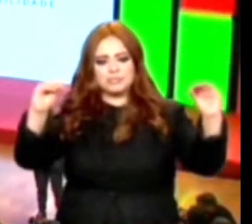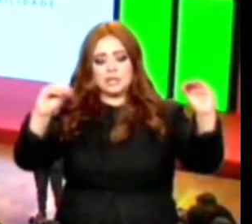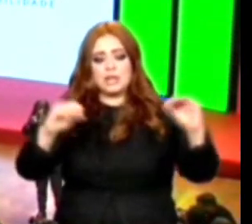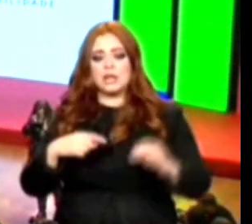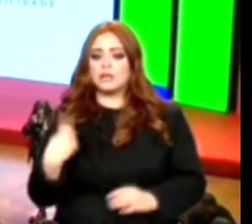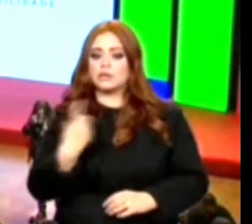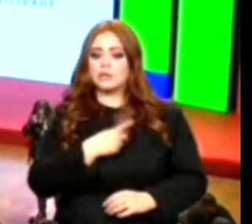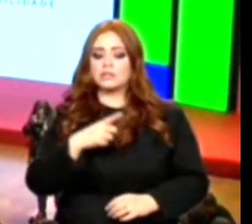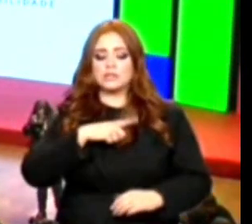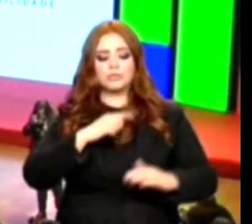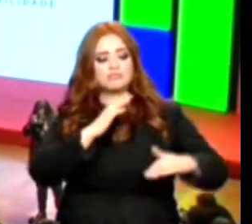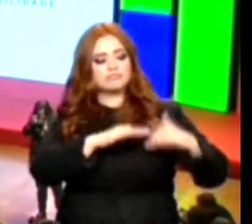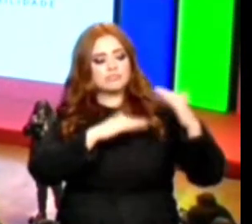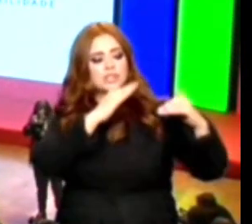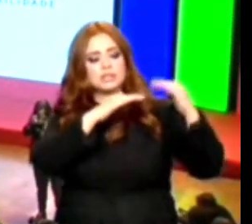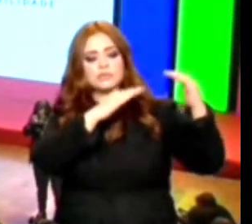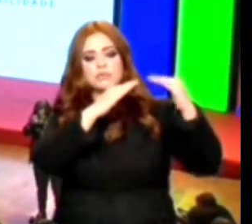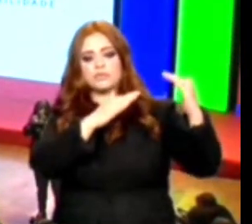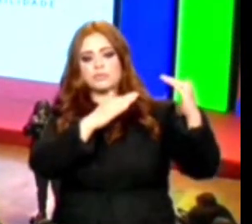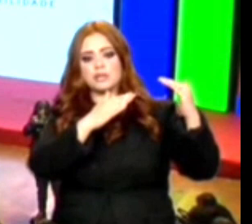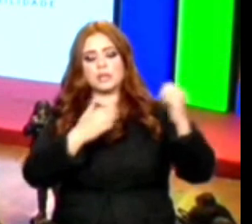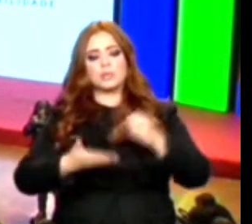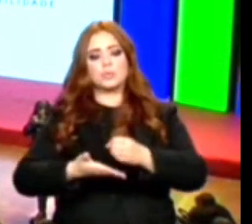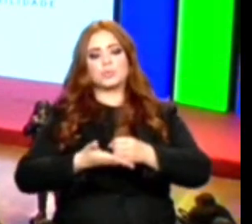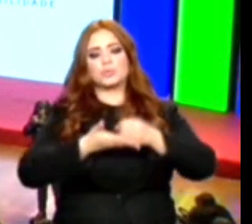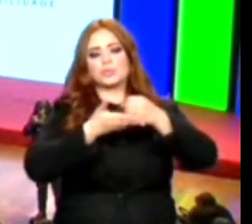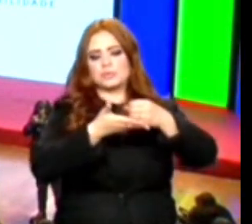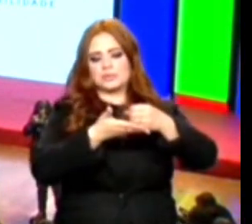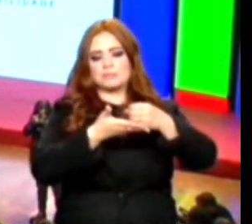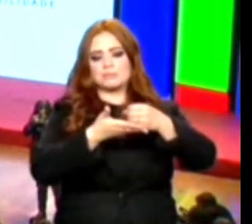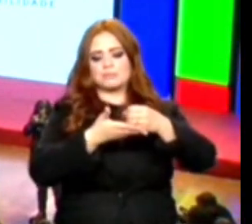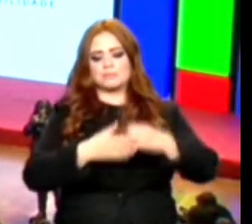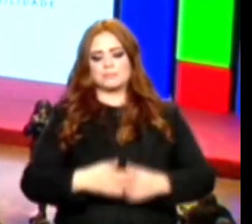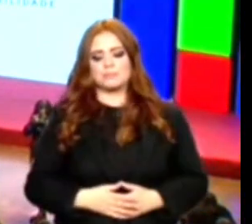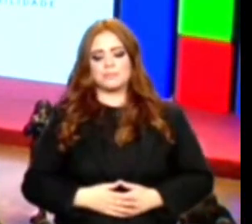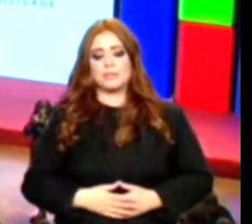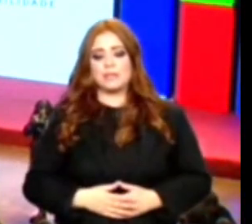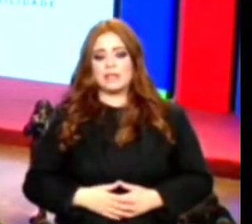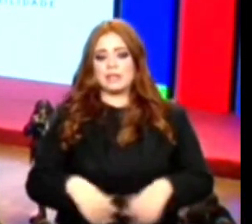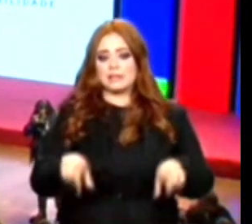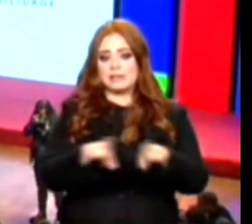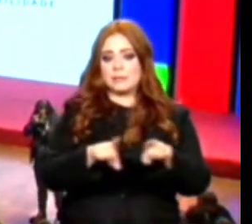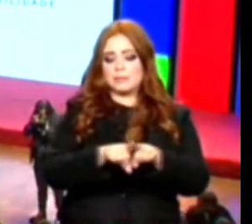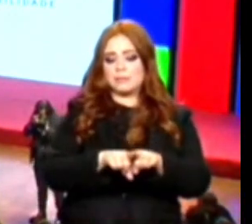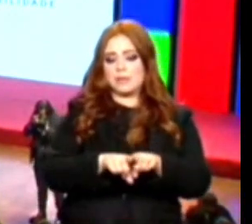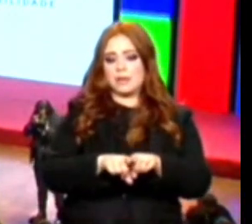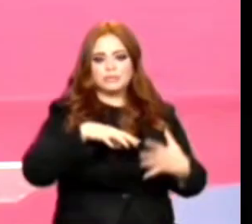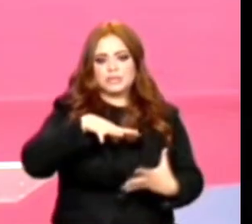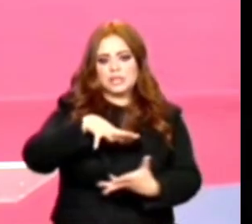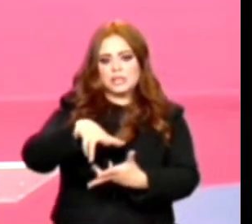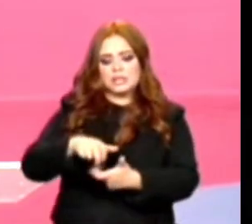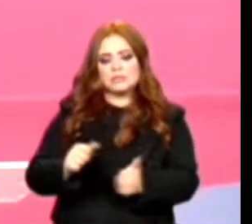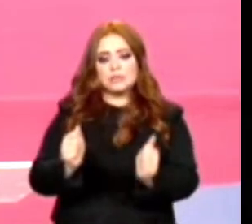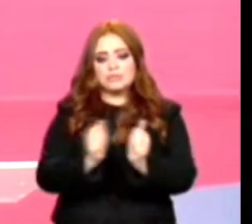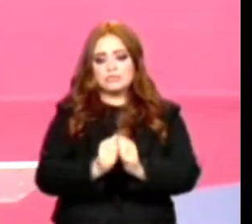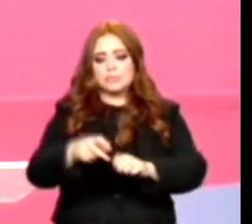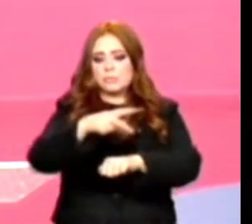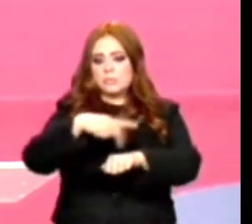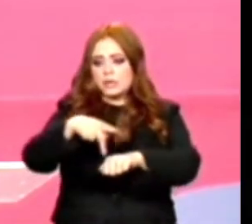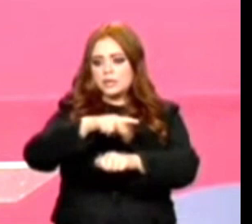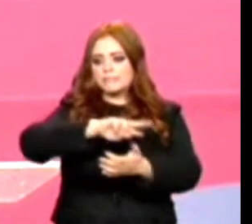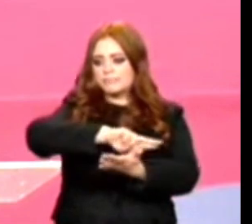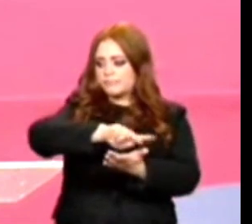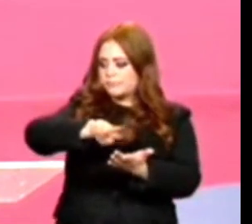desenvolvimento com sustentabilidade. Ela passa pela exportação, ela